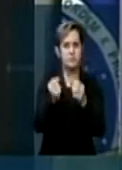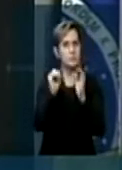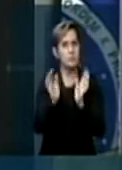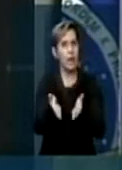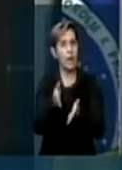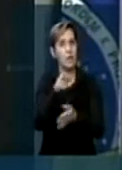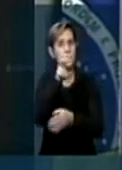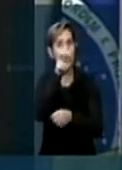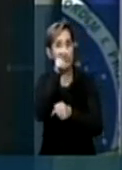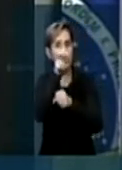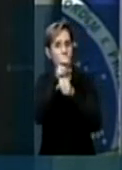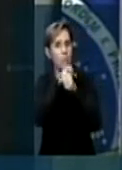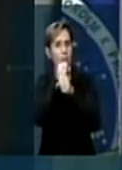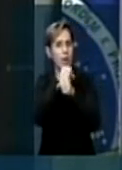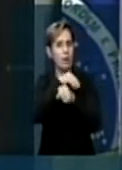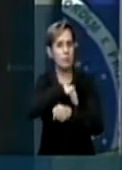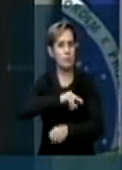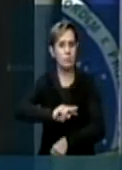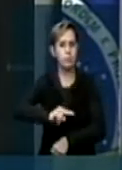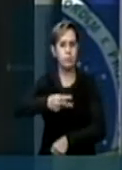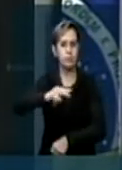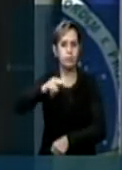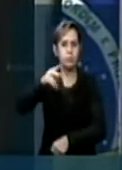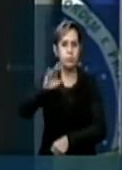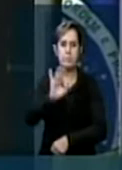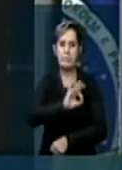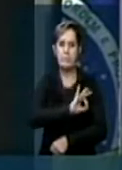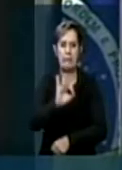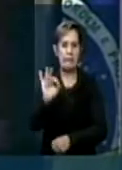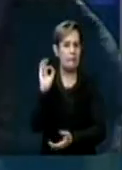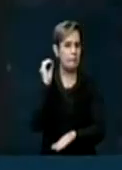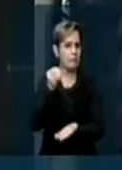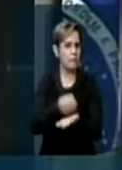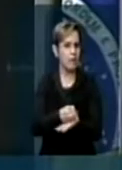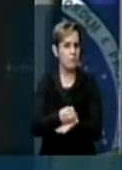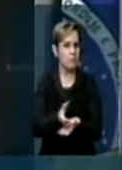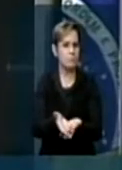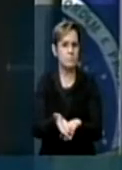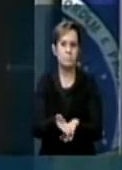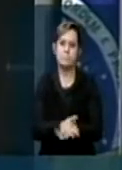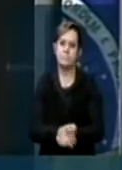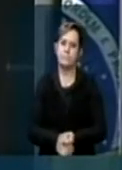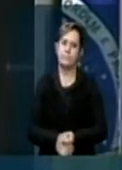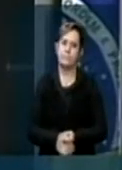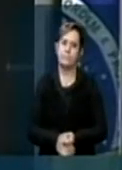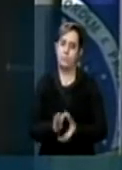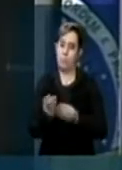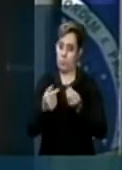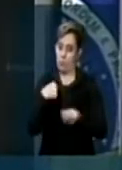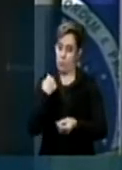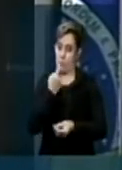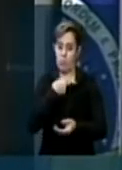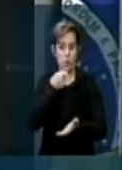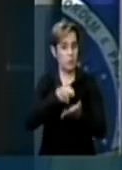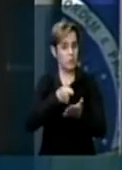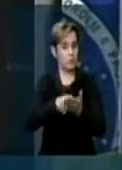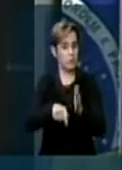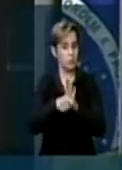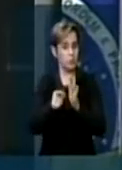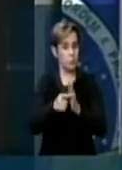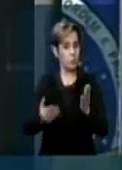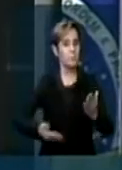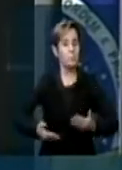anos não recebem o reajuste. Eu acho verdadeiro absurdo. Como nós exigimos dos funcionários,